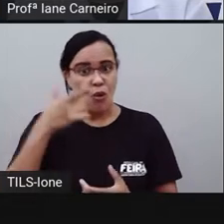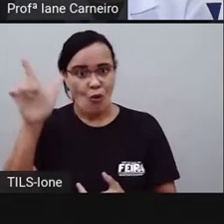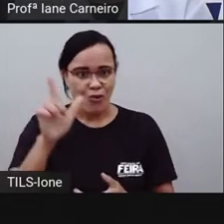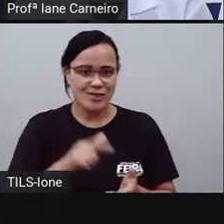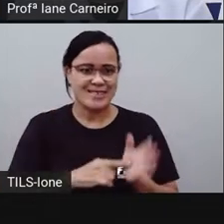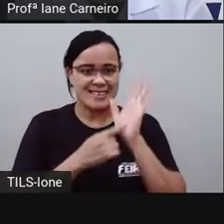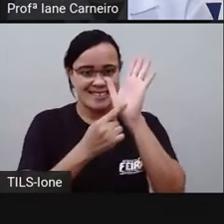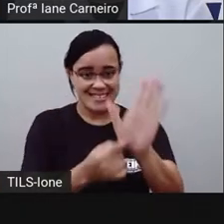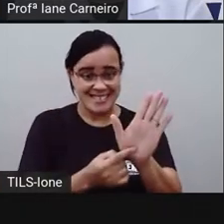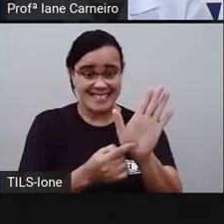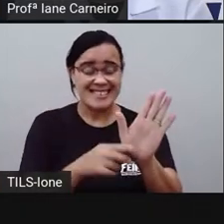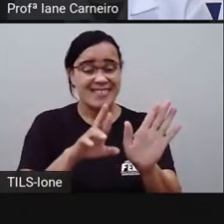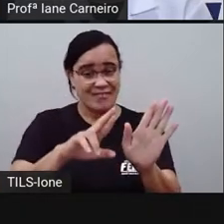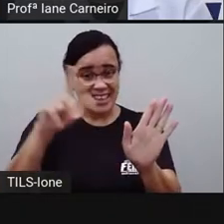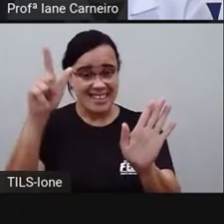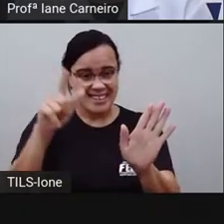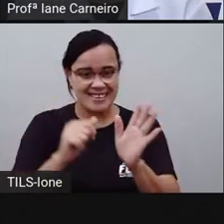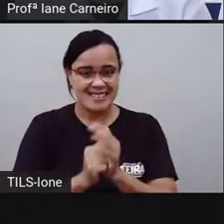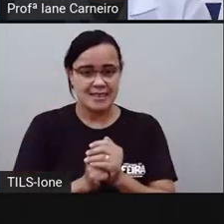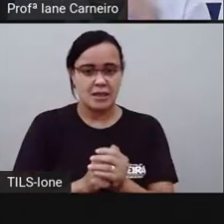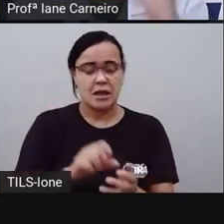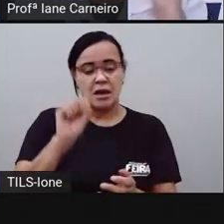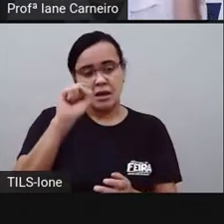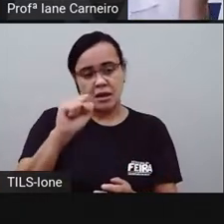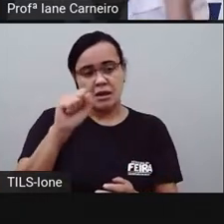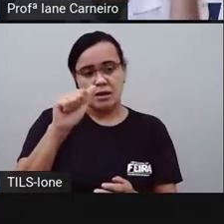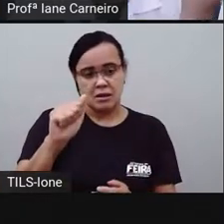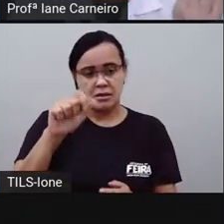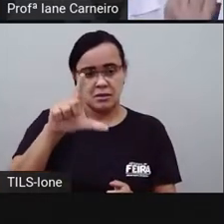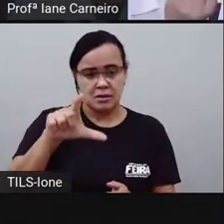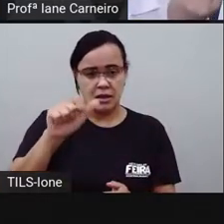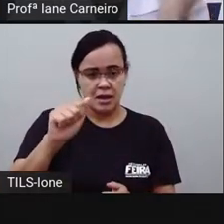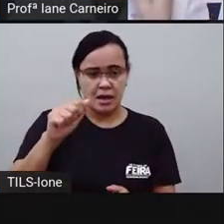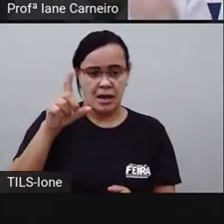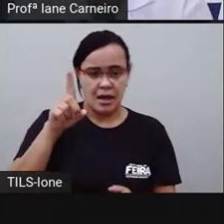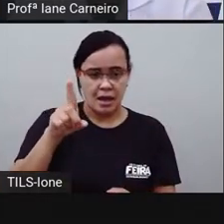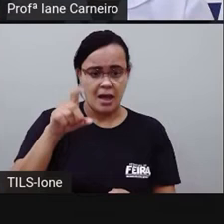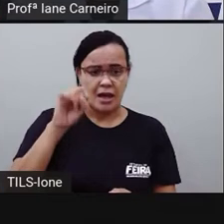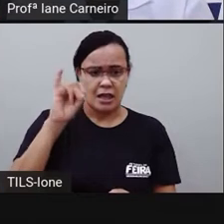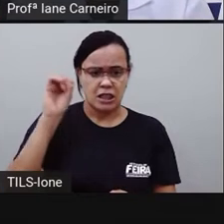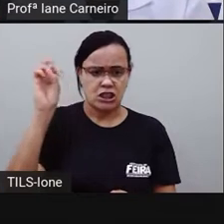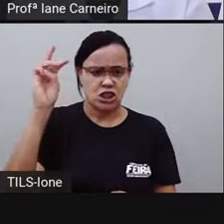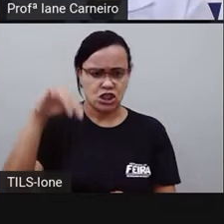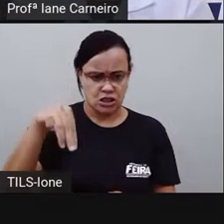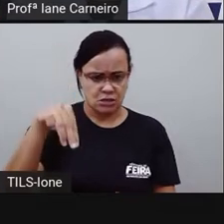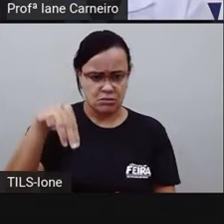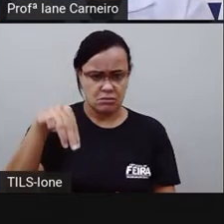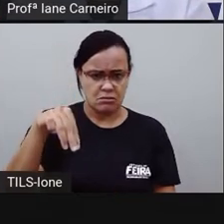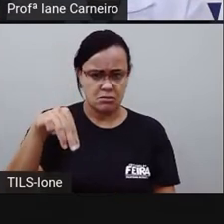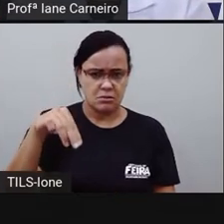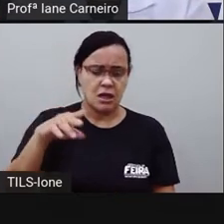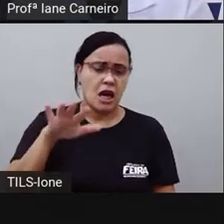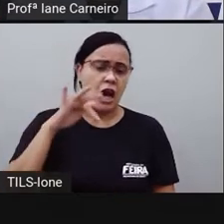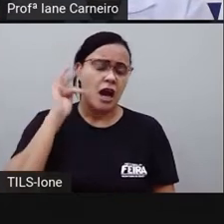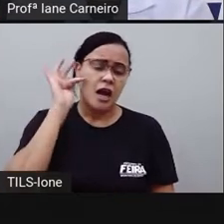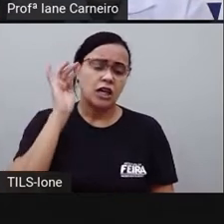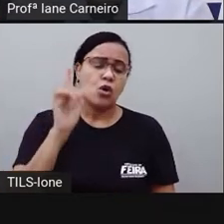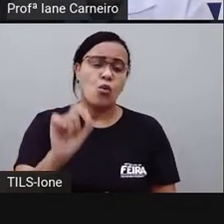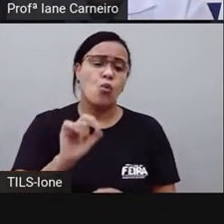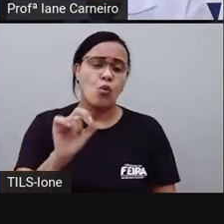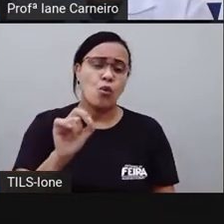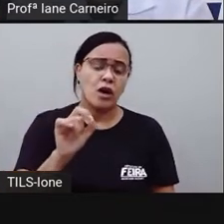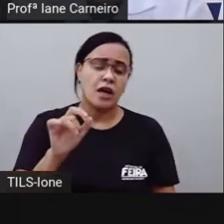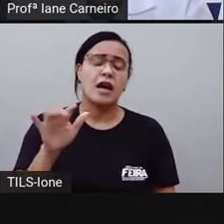frutas, né? Olha o nome saladinho, como se fosse algo pequeno, né? E aí tem os ingredientes todos aqui